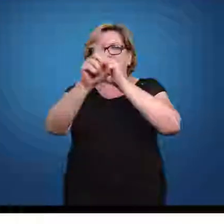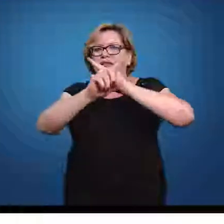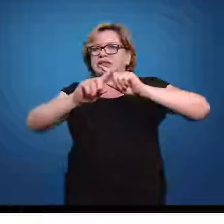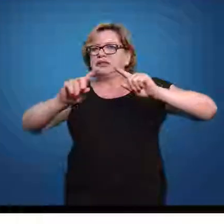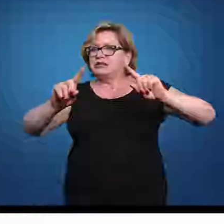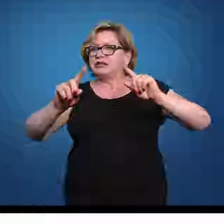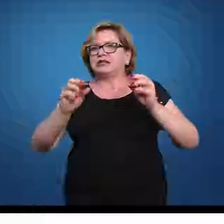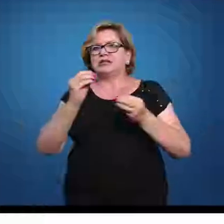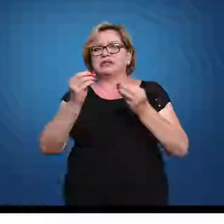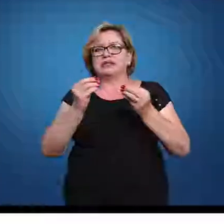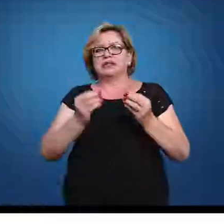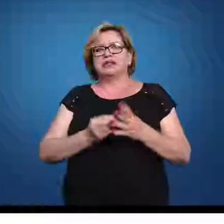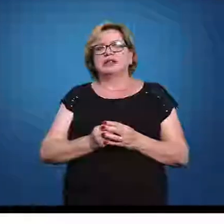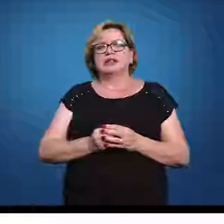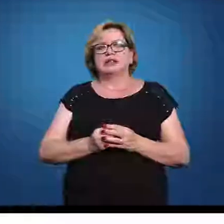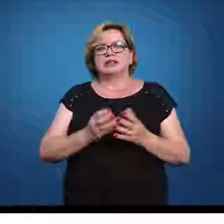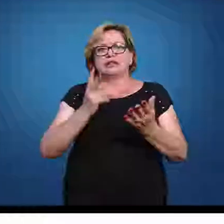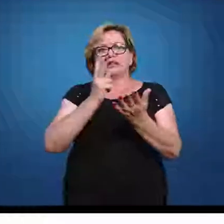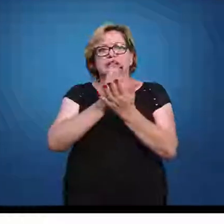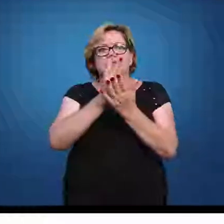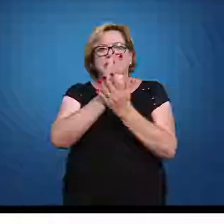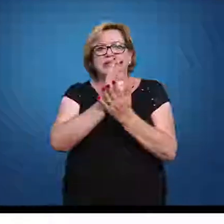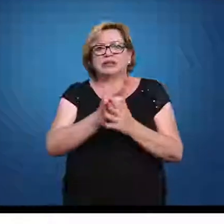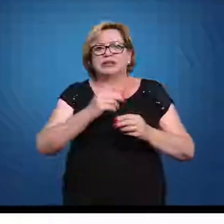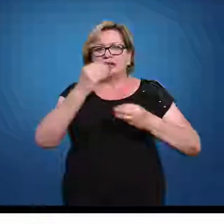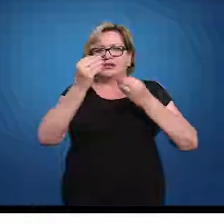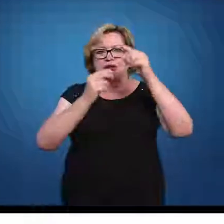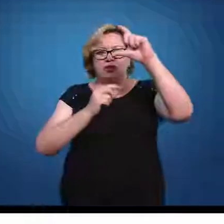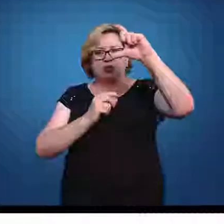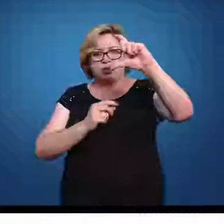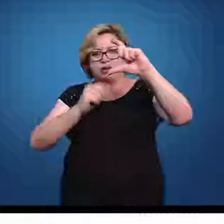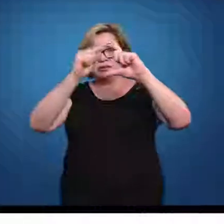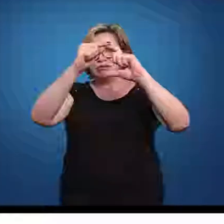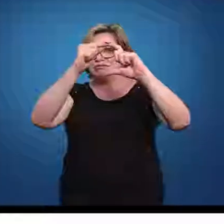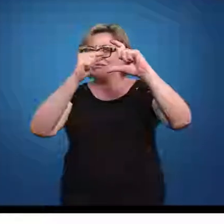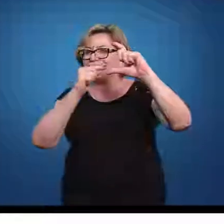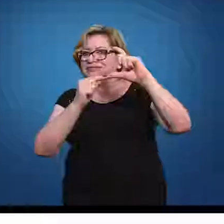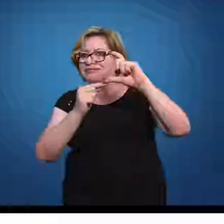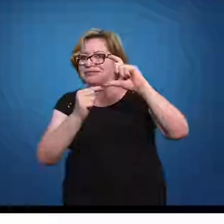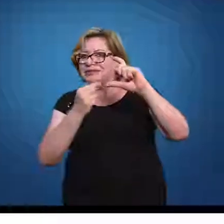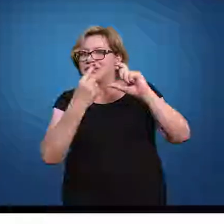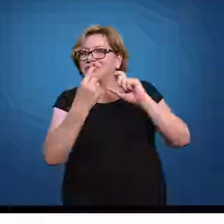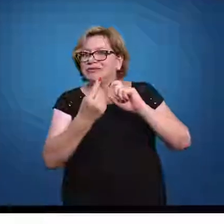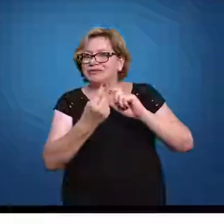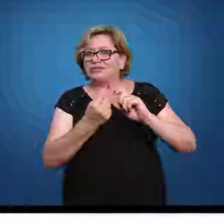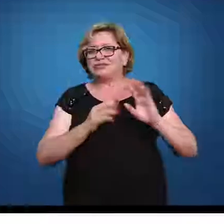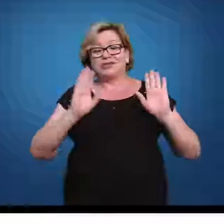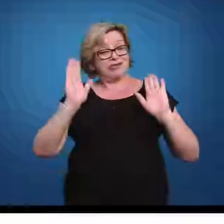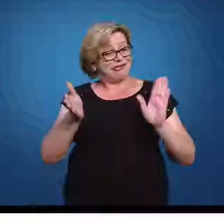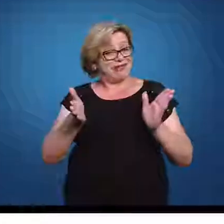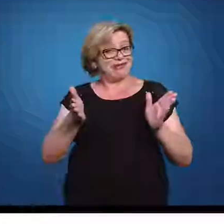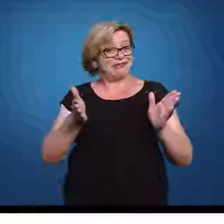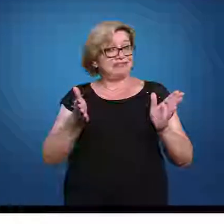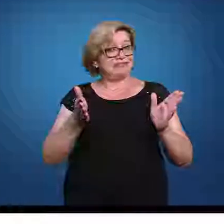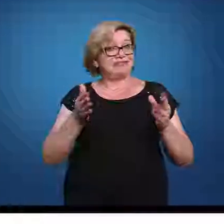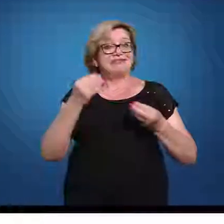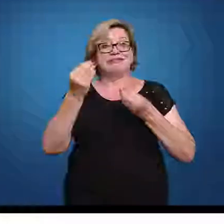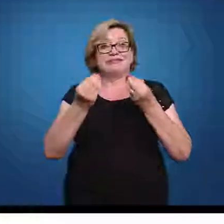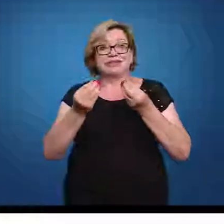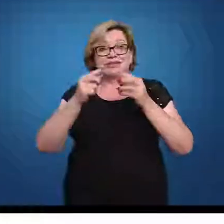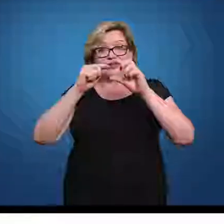do número para o final dela. Ou seja, esta área aqui, do meio até a 1 está pronta na tabela.